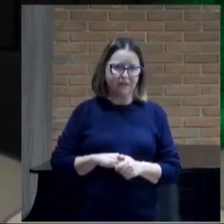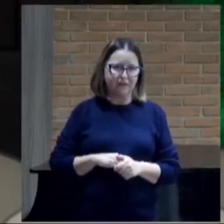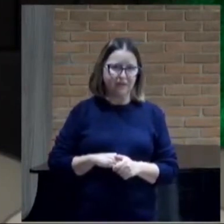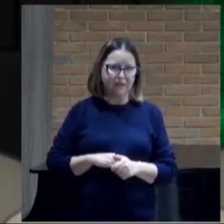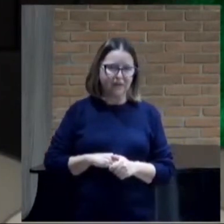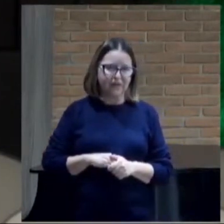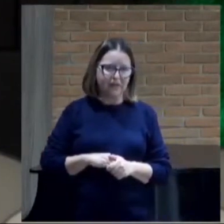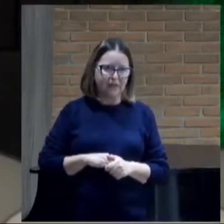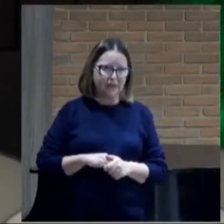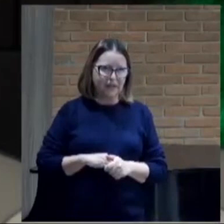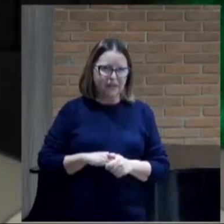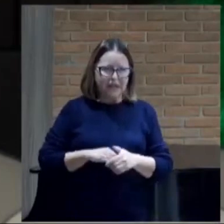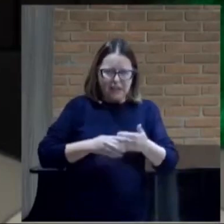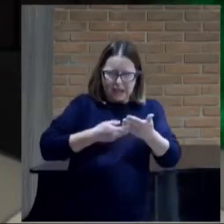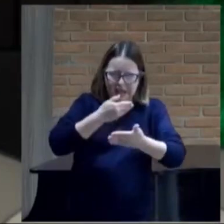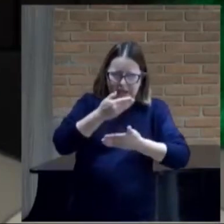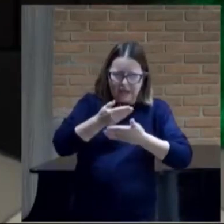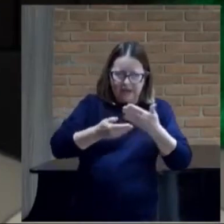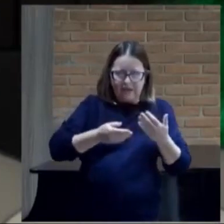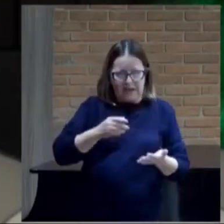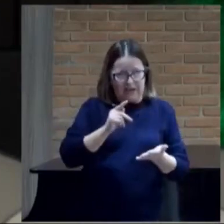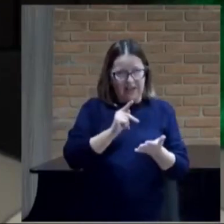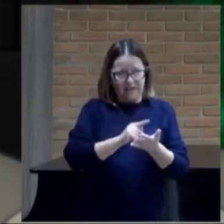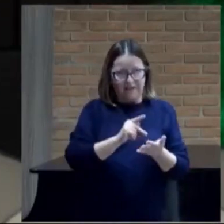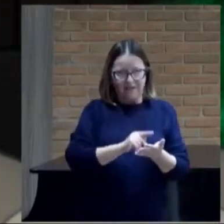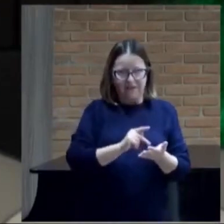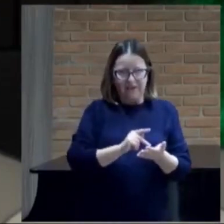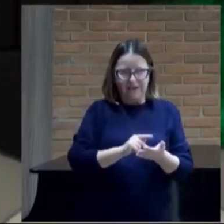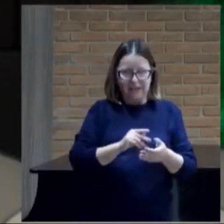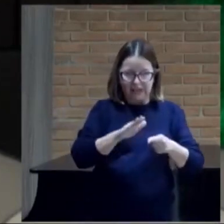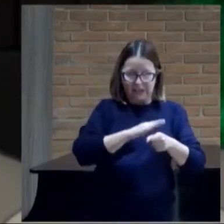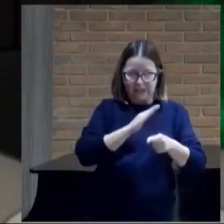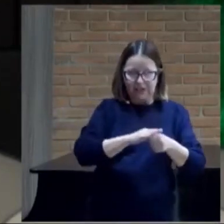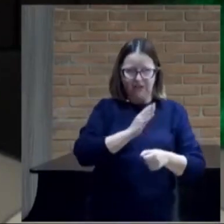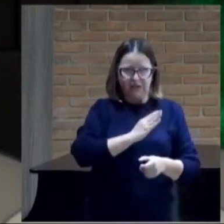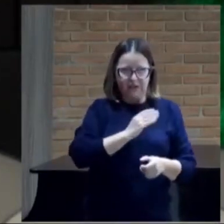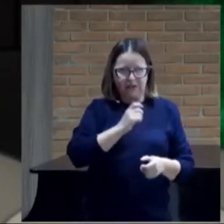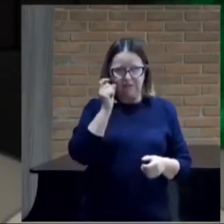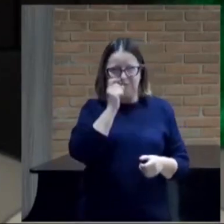verdade, encheu o coração da mentira.